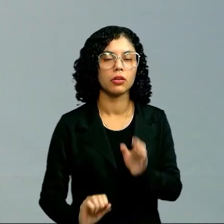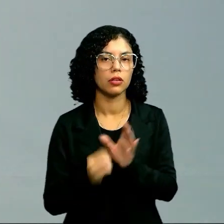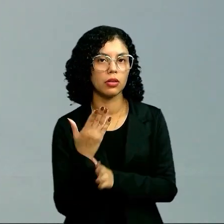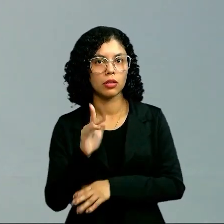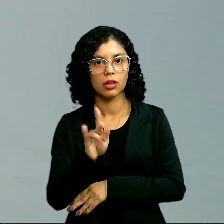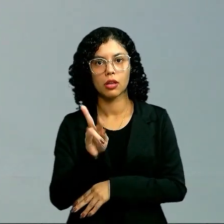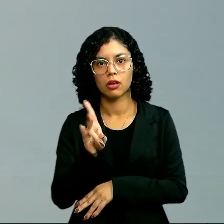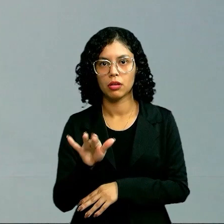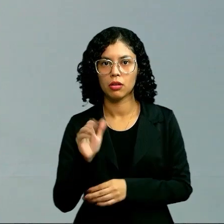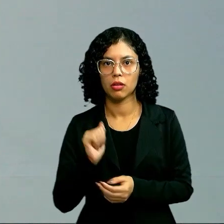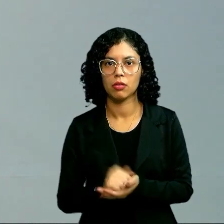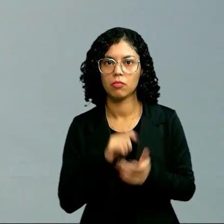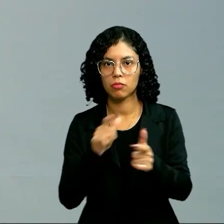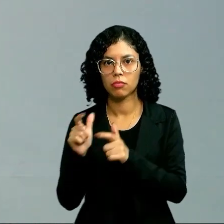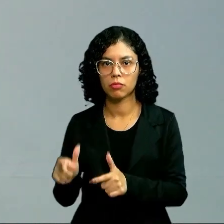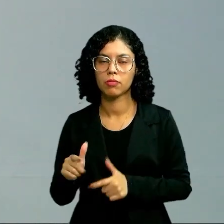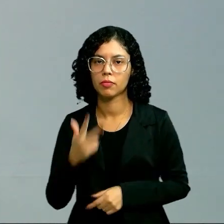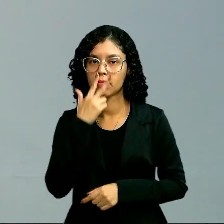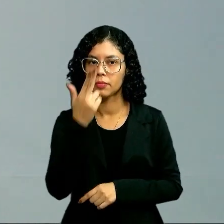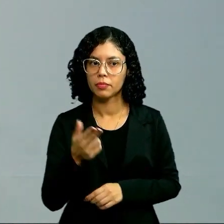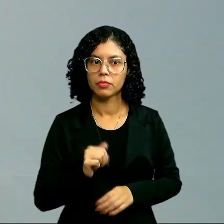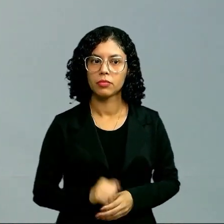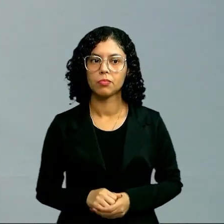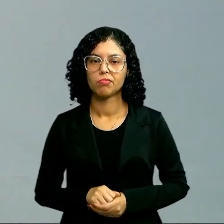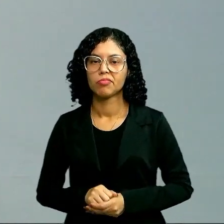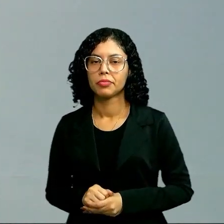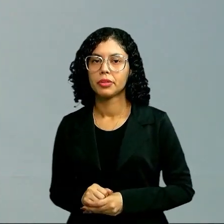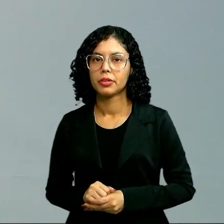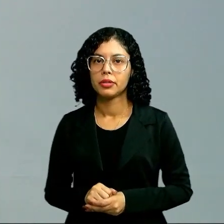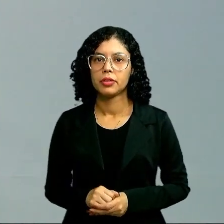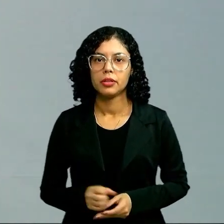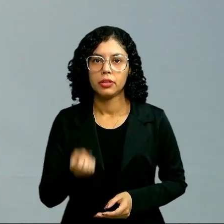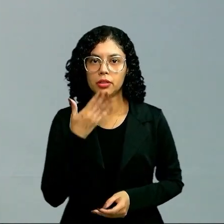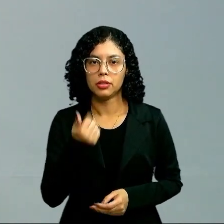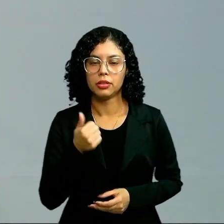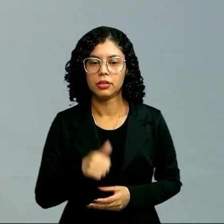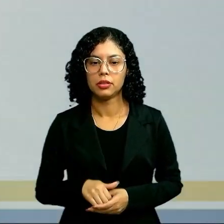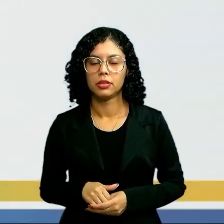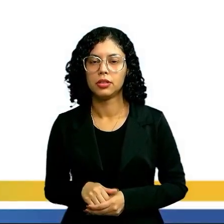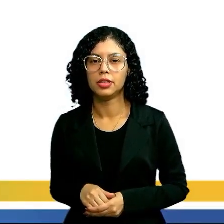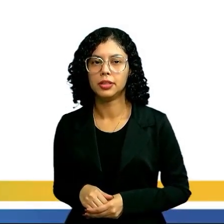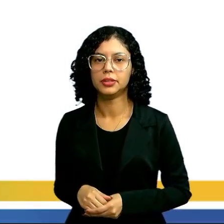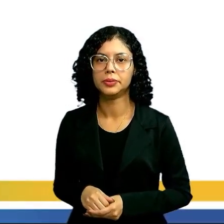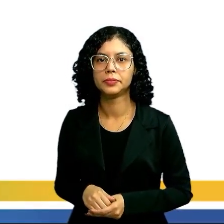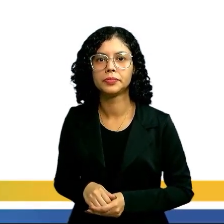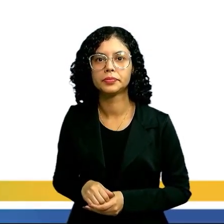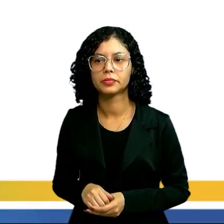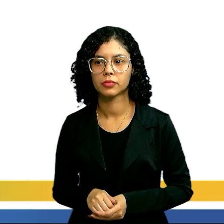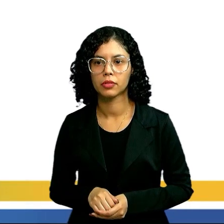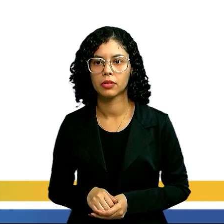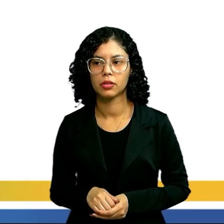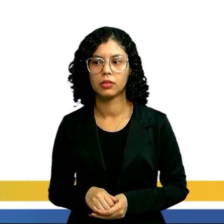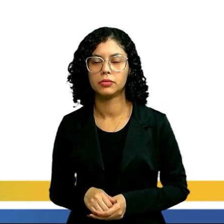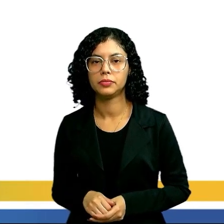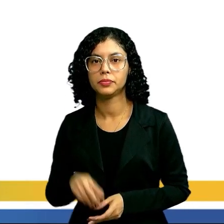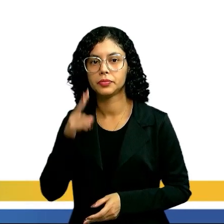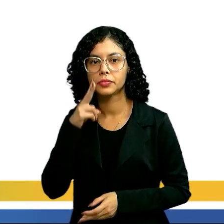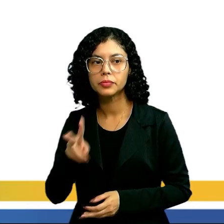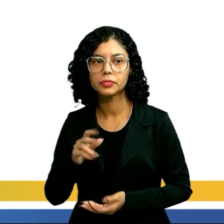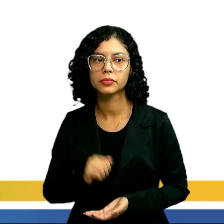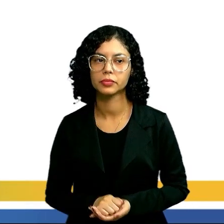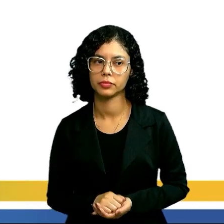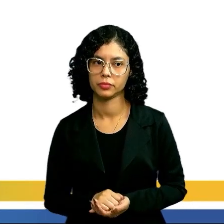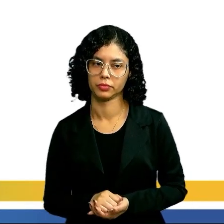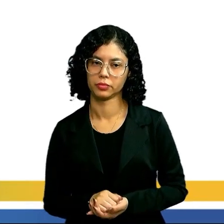surgir a álgebra. É onde a álgebra aparece, tá? Então, aos lajes. Então, vejamos